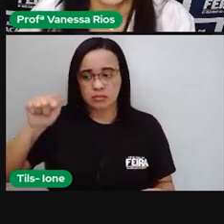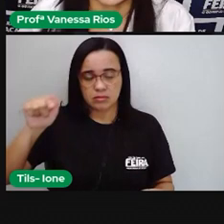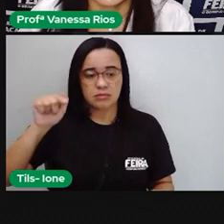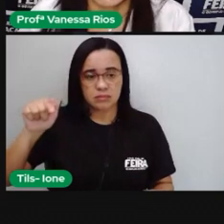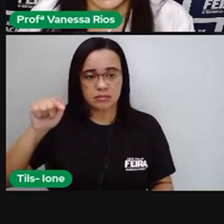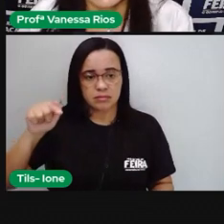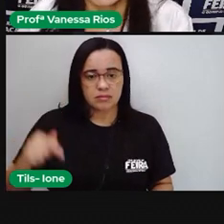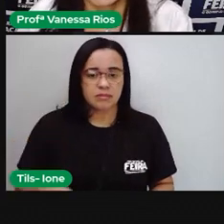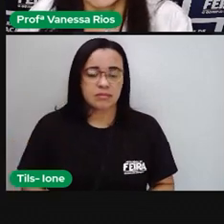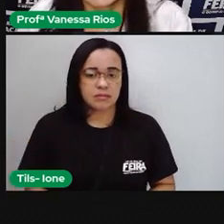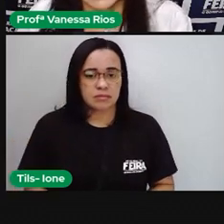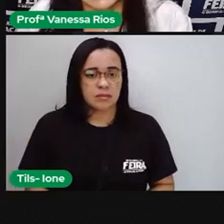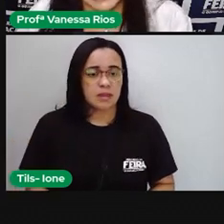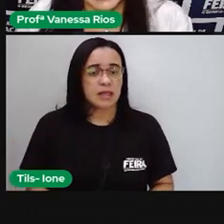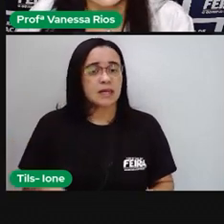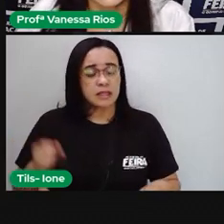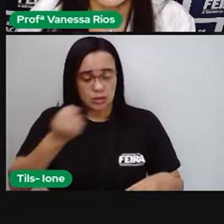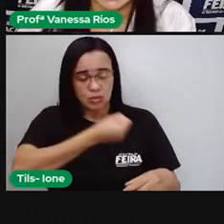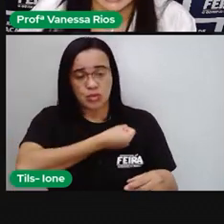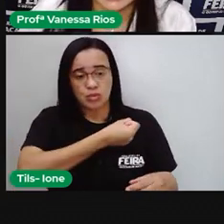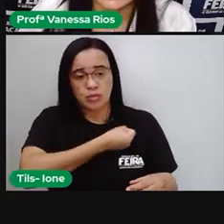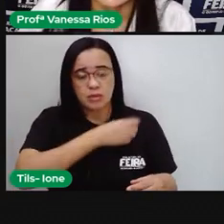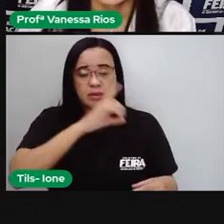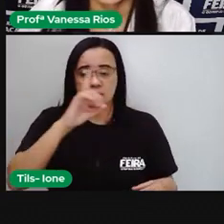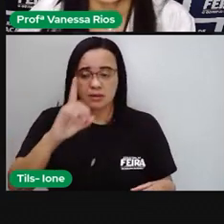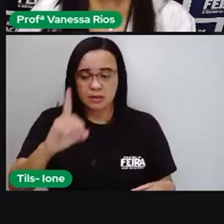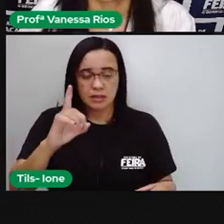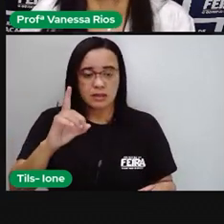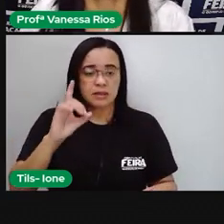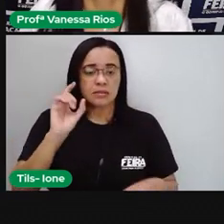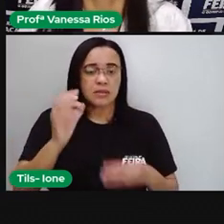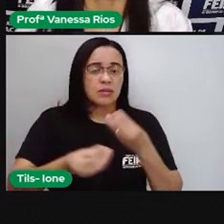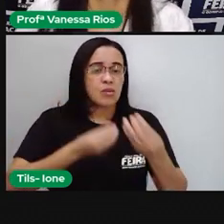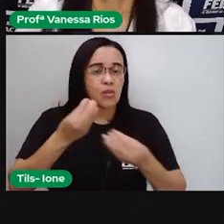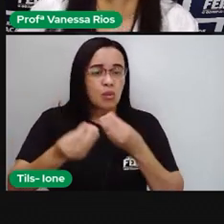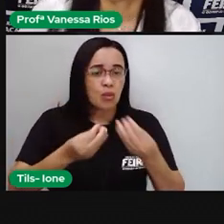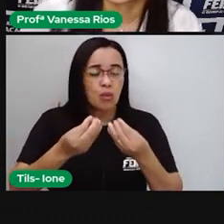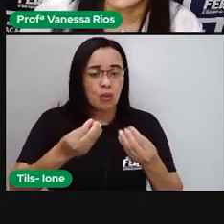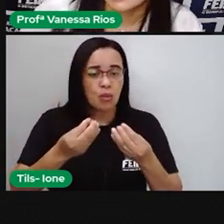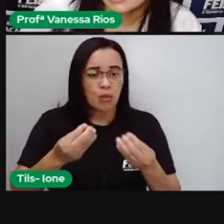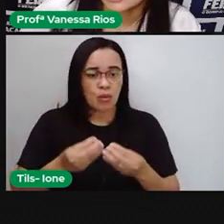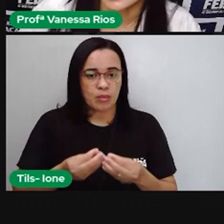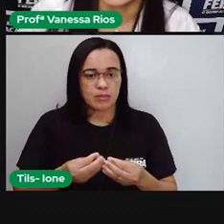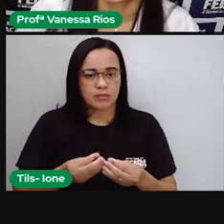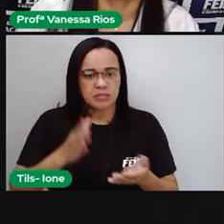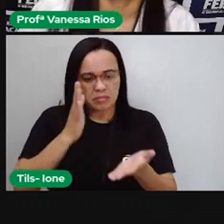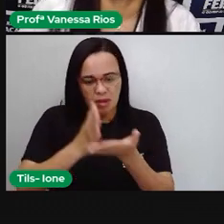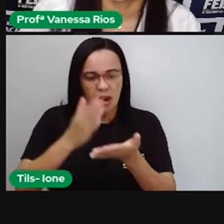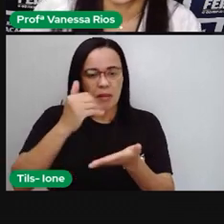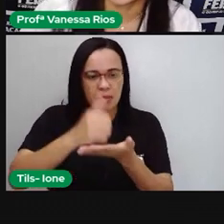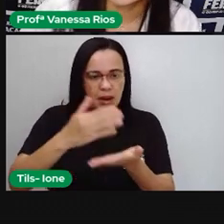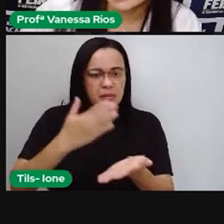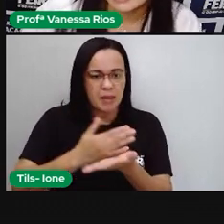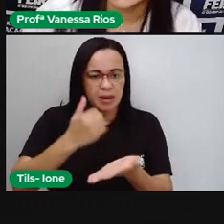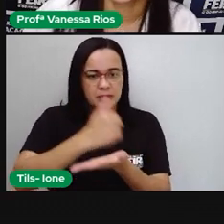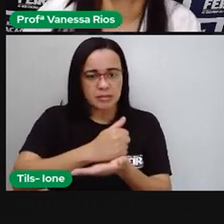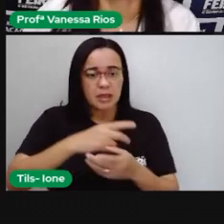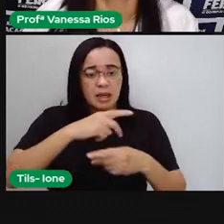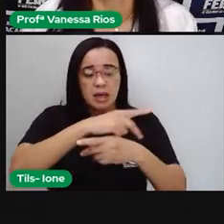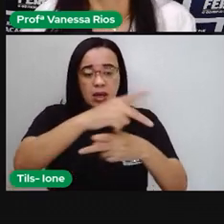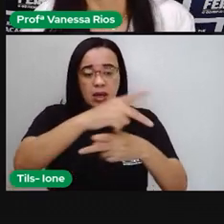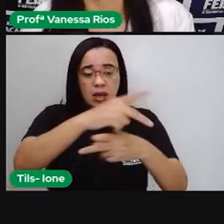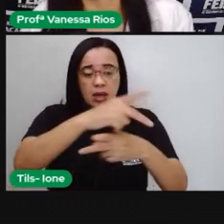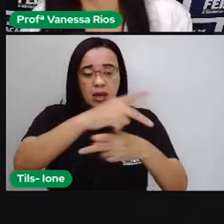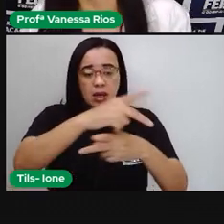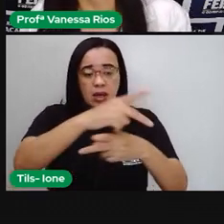decimais são números aí racionais, expressando partes inteiras, né? Um número inteiro e